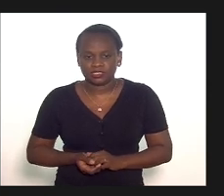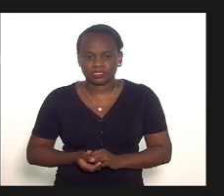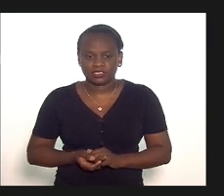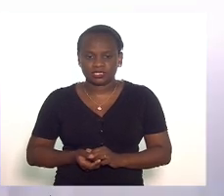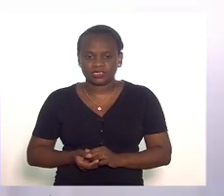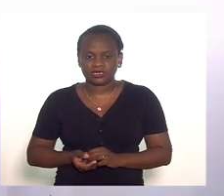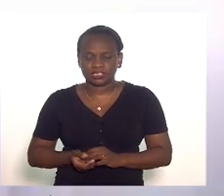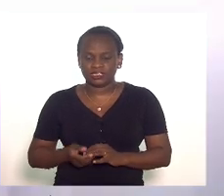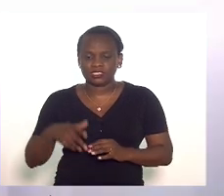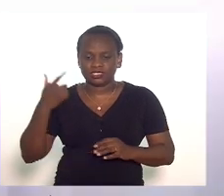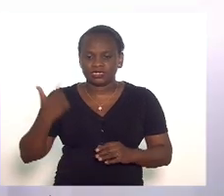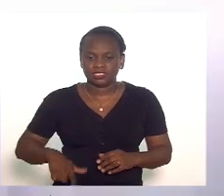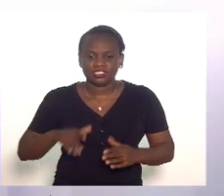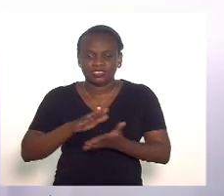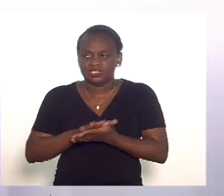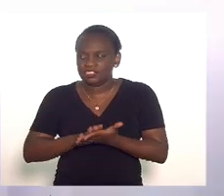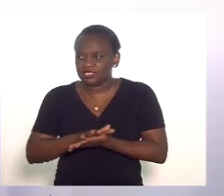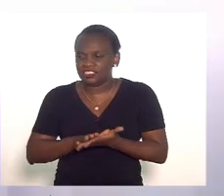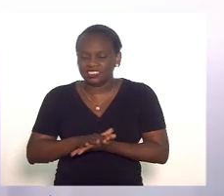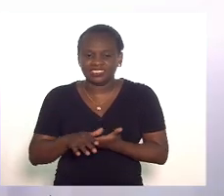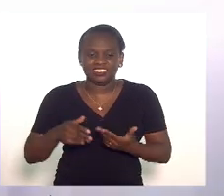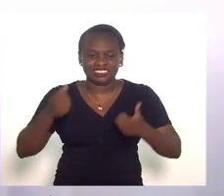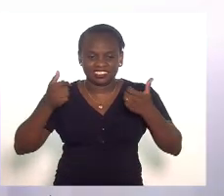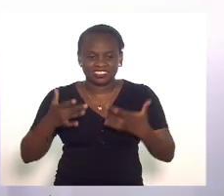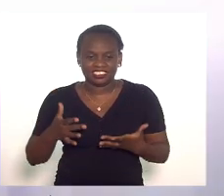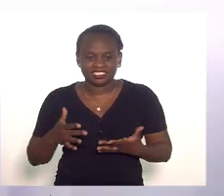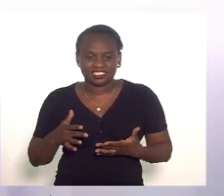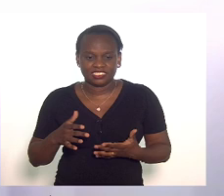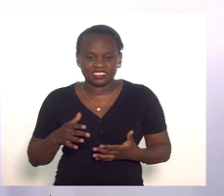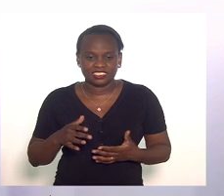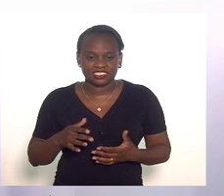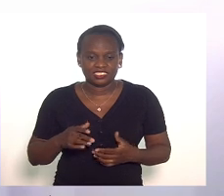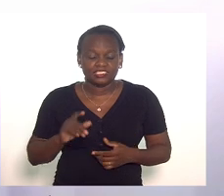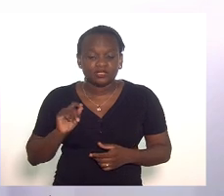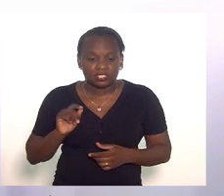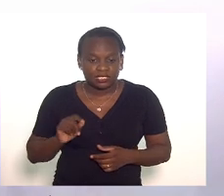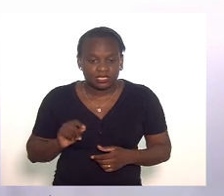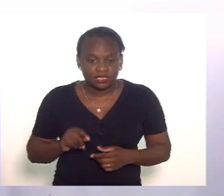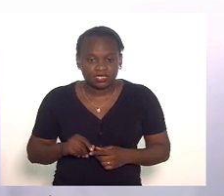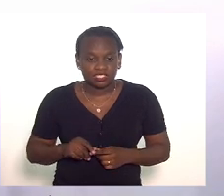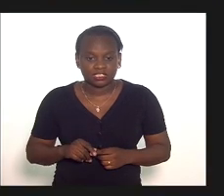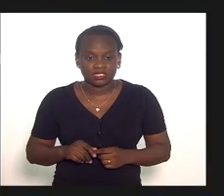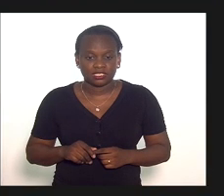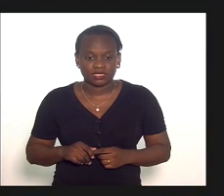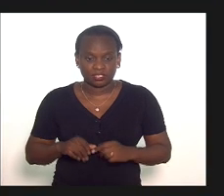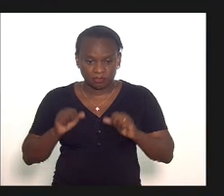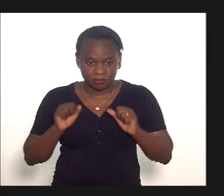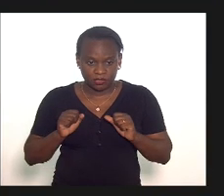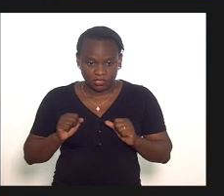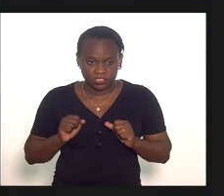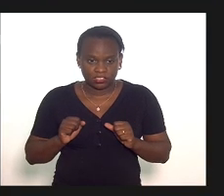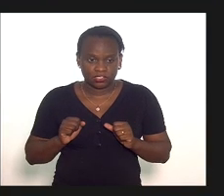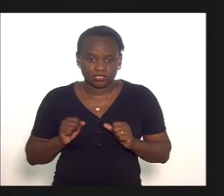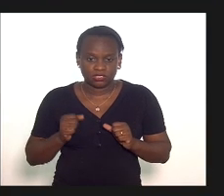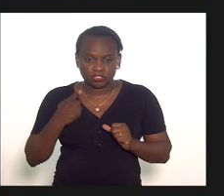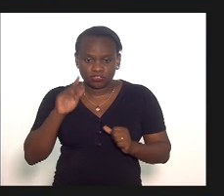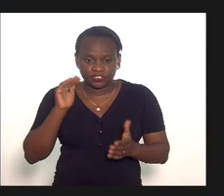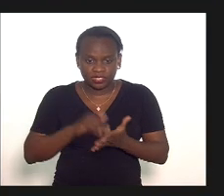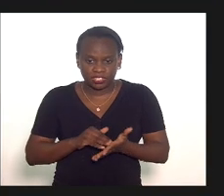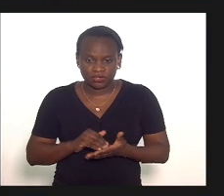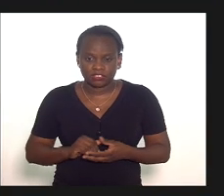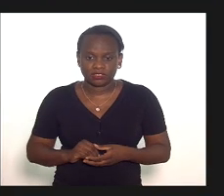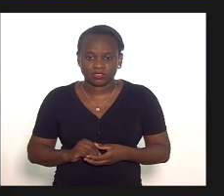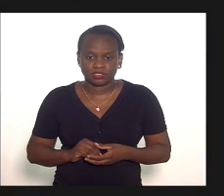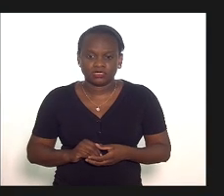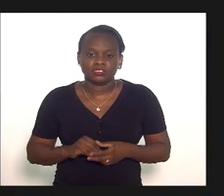não havendo o que discutir o presidente pois não posso só dar uma finalizada aí